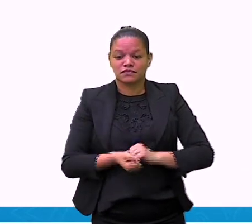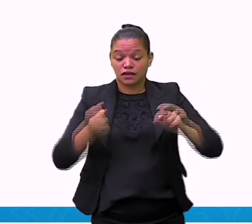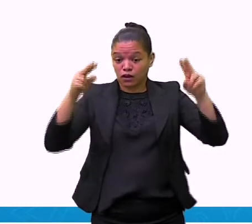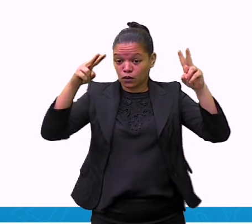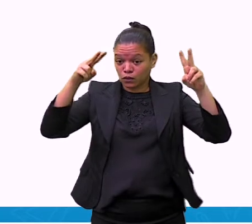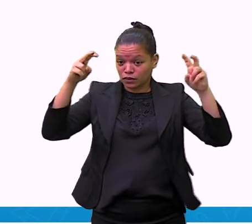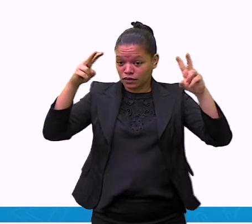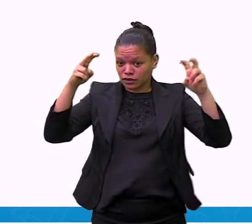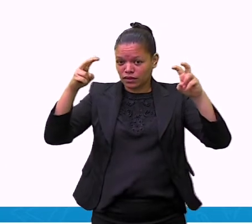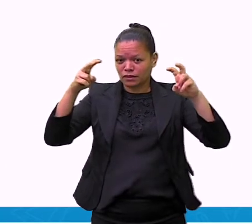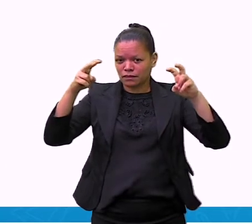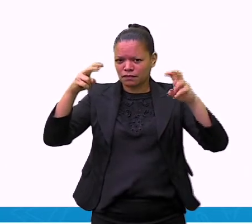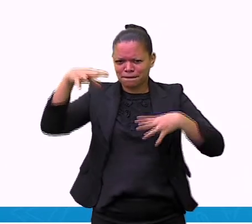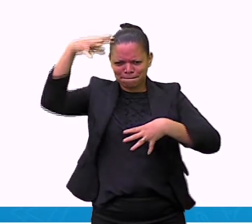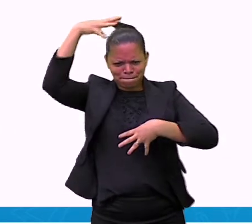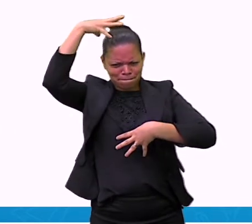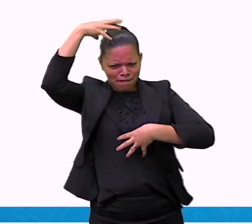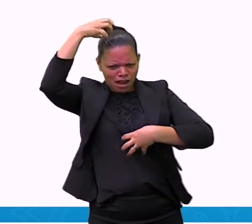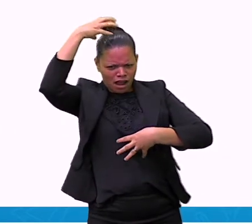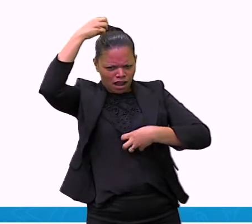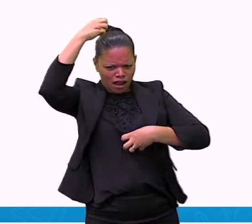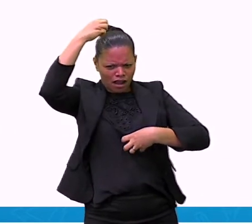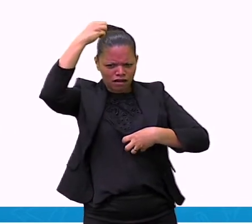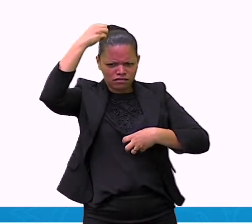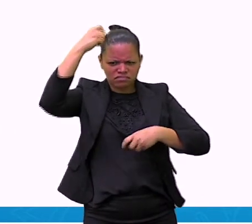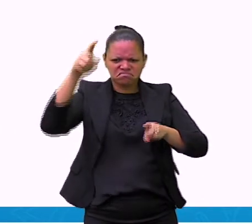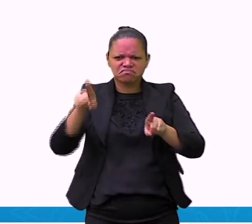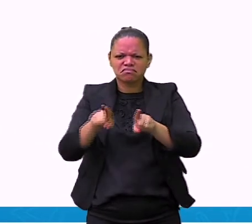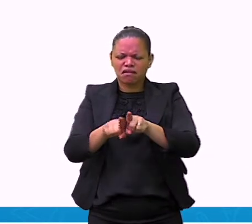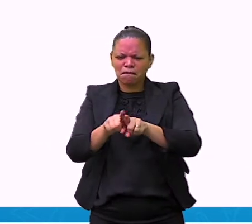Macacos são inteligentes como os humanos?